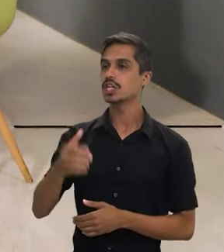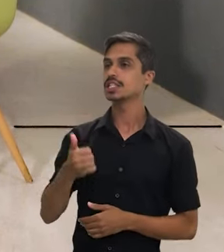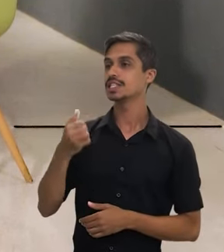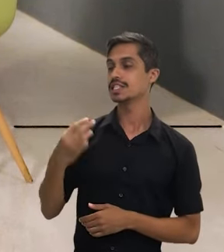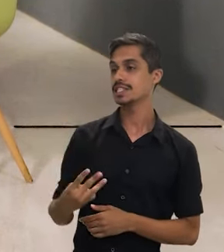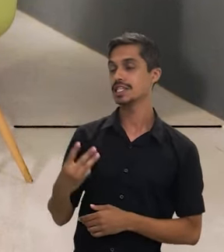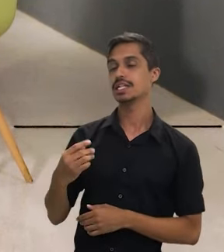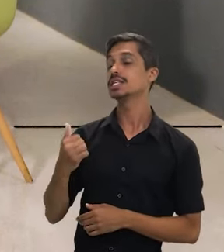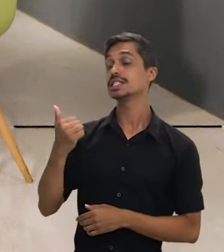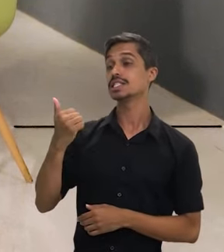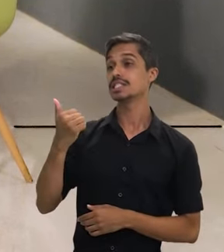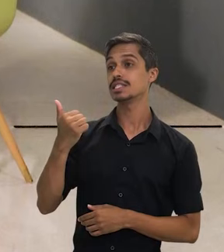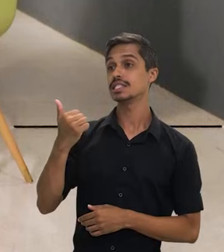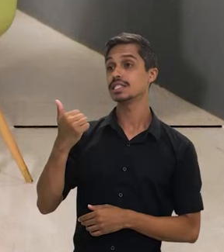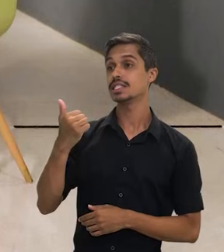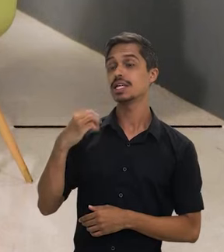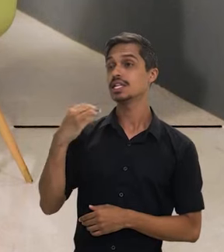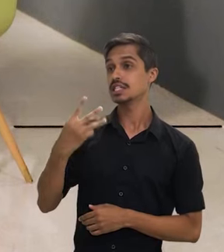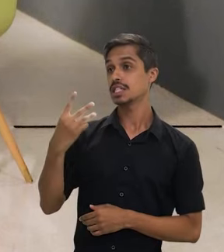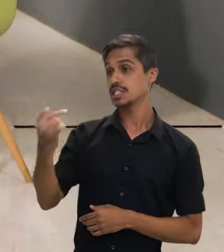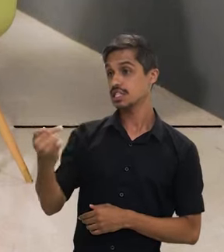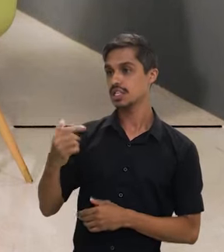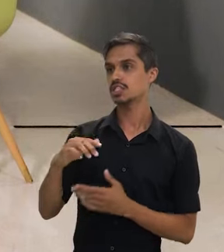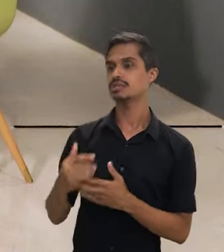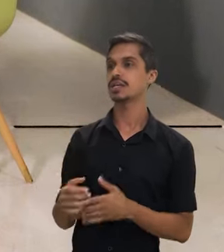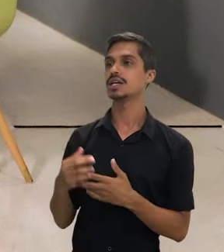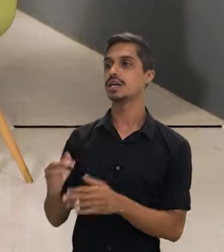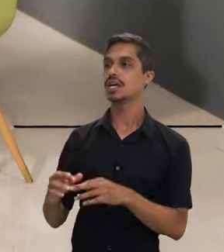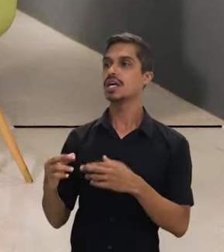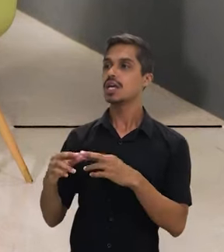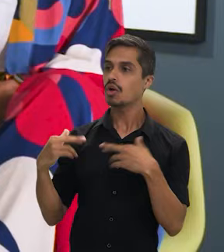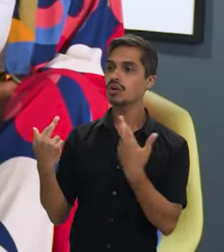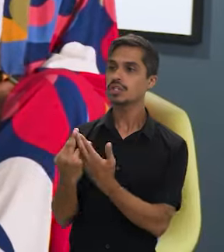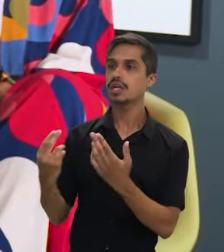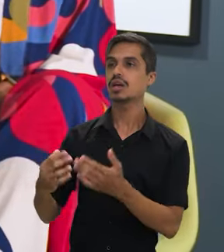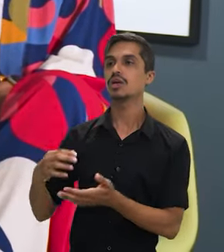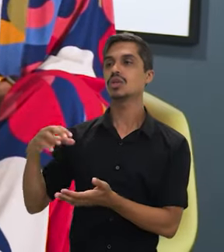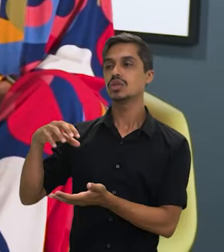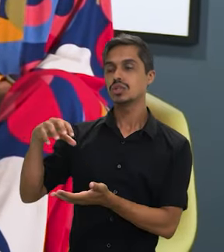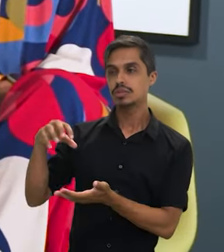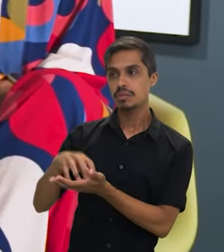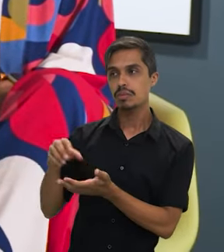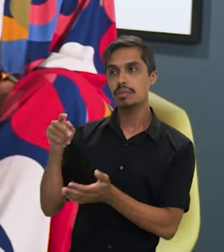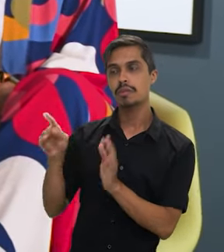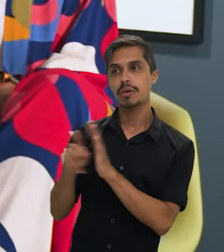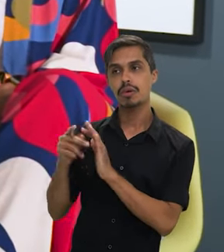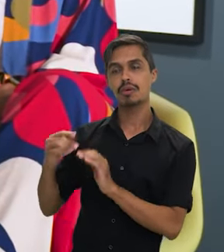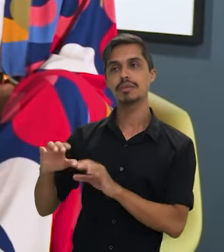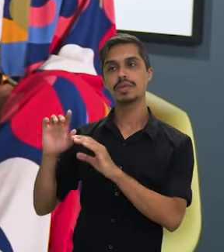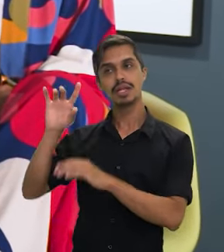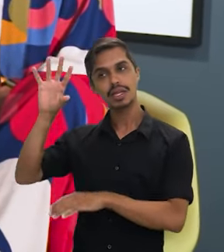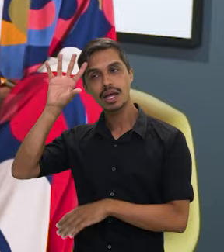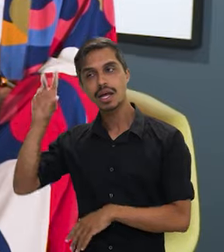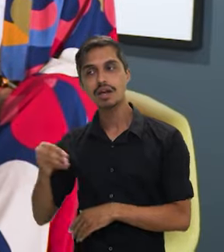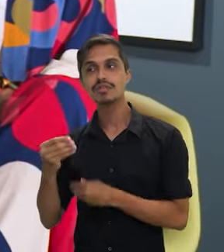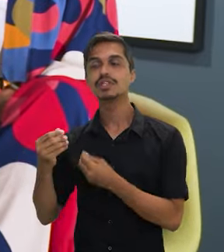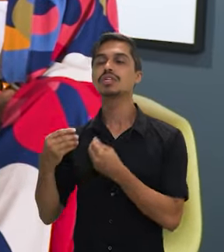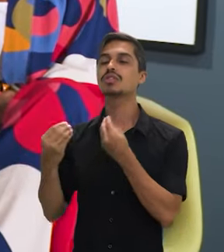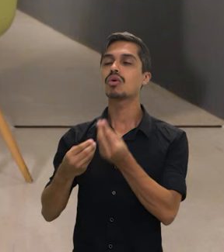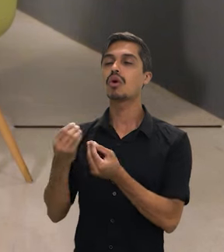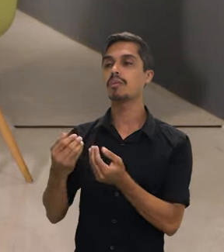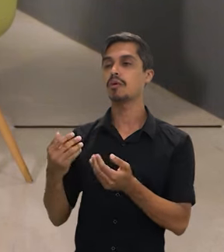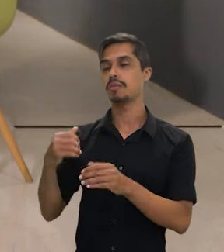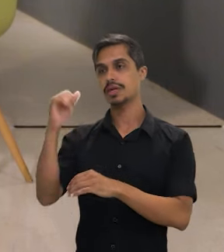37ª cúpula da União Africana, esteve em outros países também, como é que está a articulação do